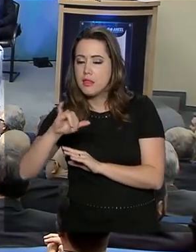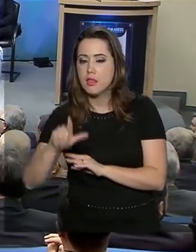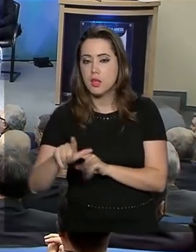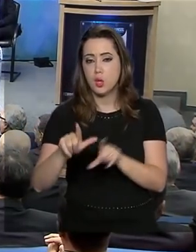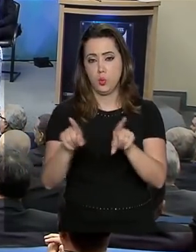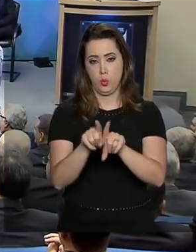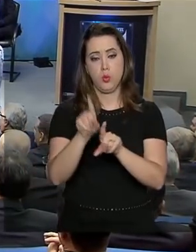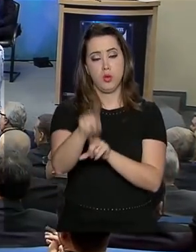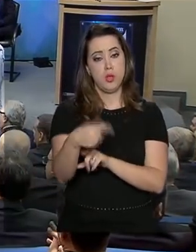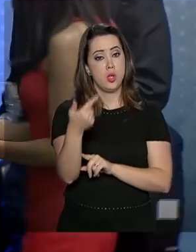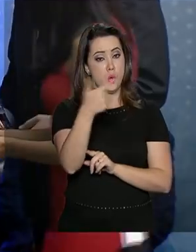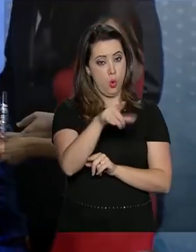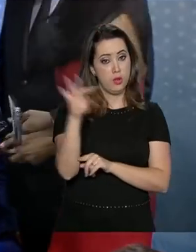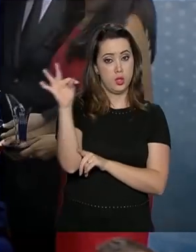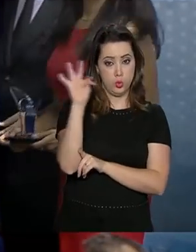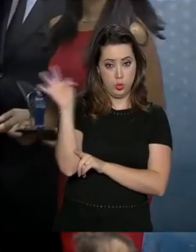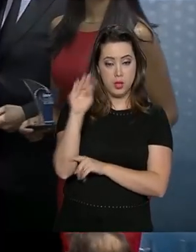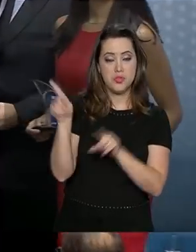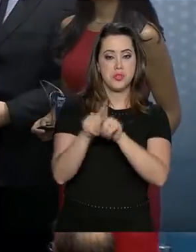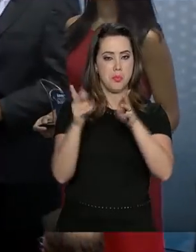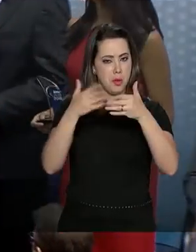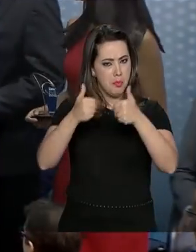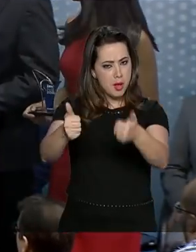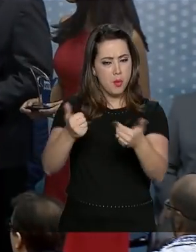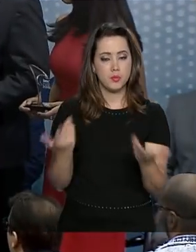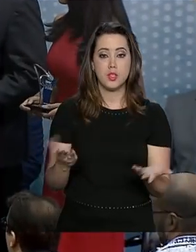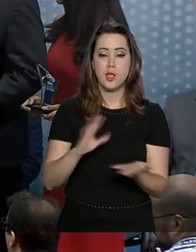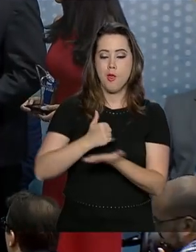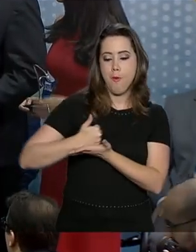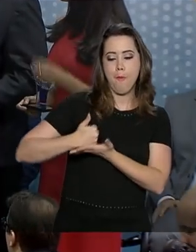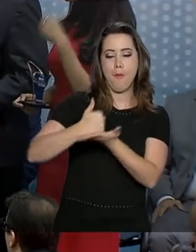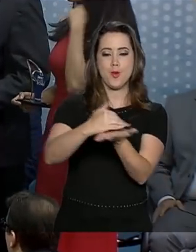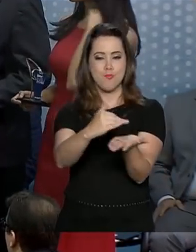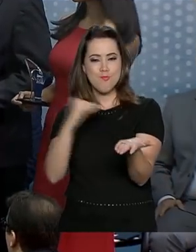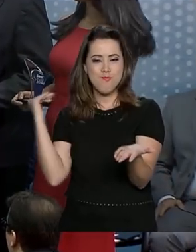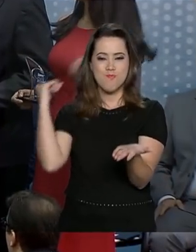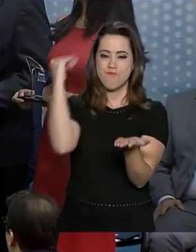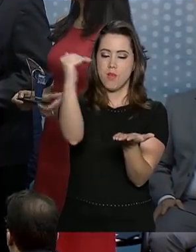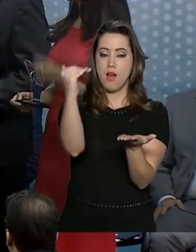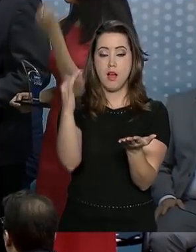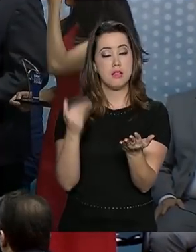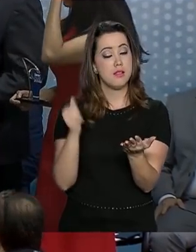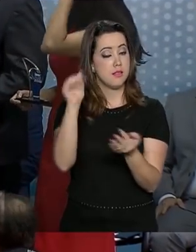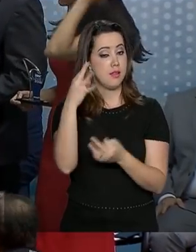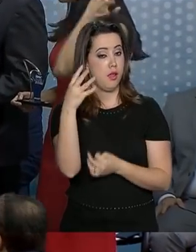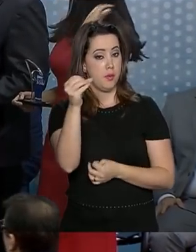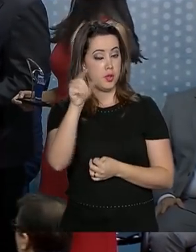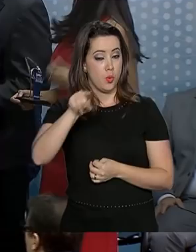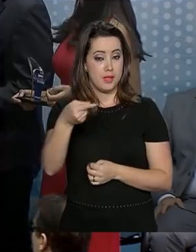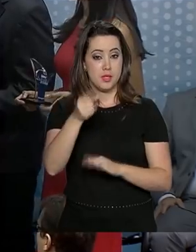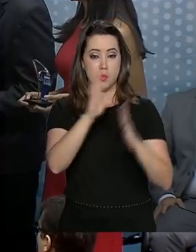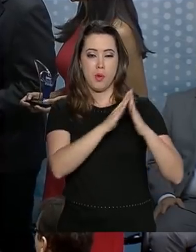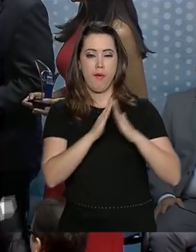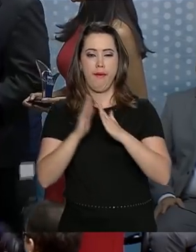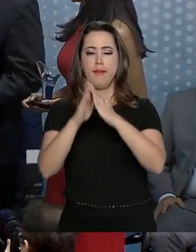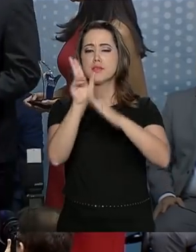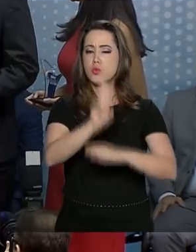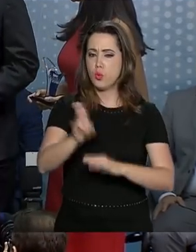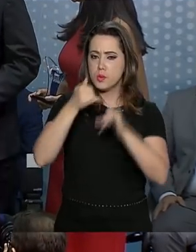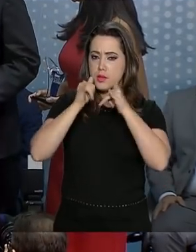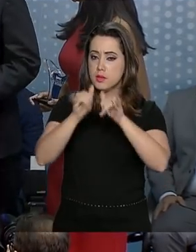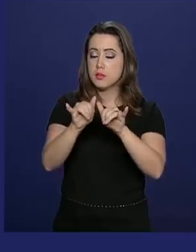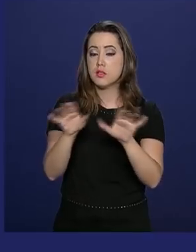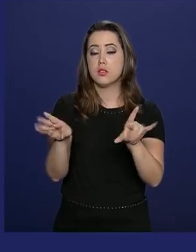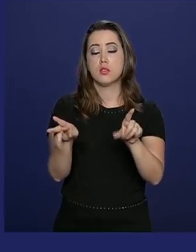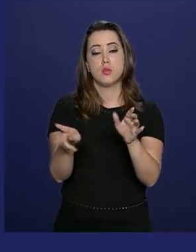a Energisa Tocantins. E o prêmio principal, na categoria Concessionárias Acima de 400 mil Unidades Consumidoras, foi